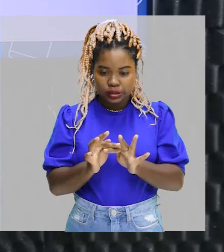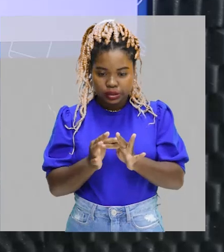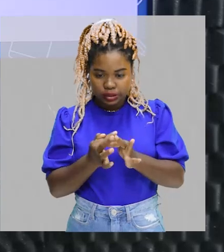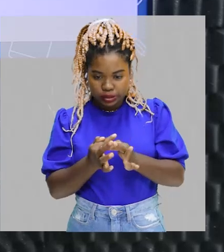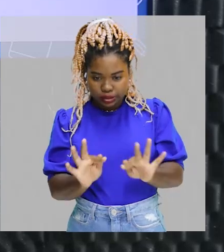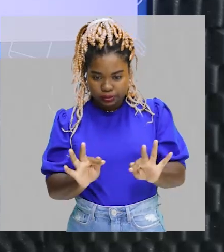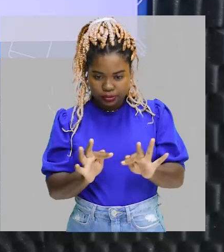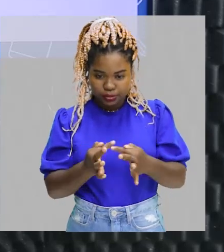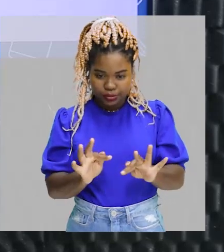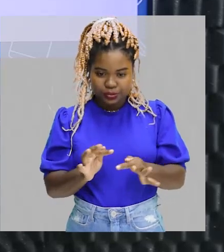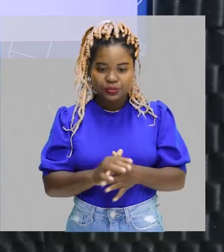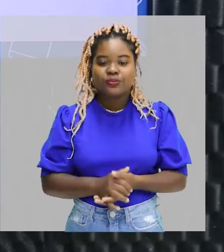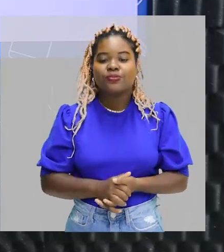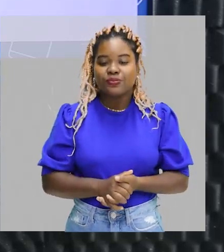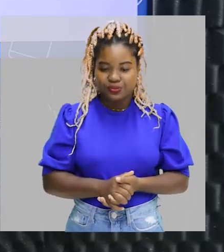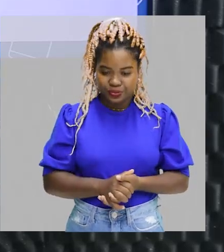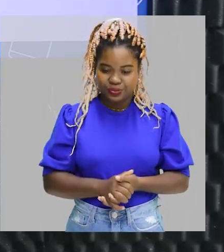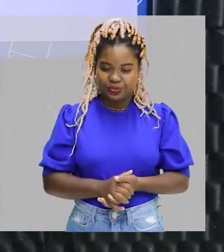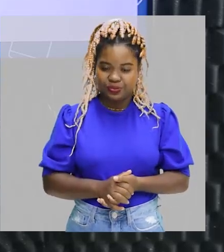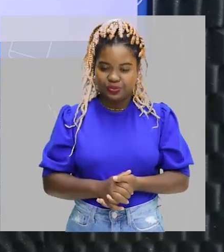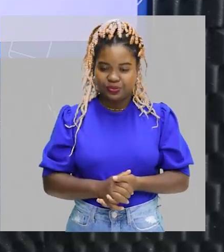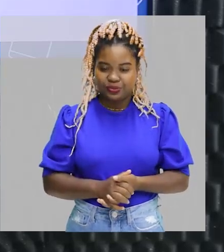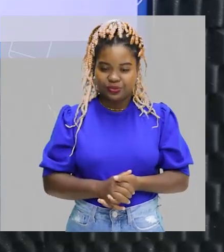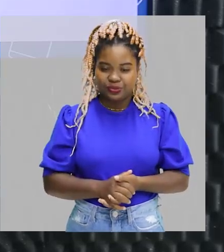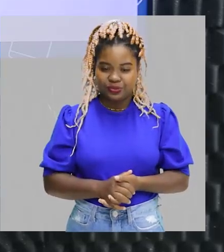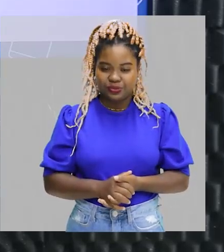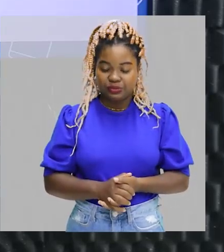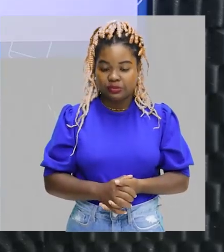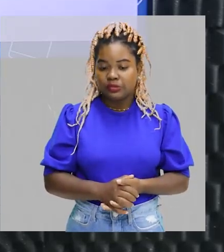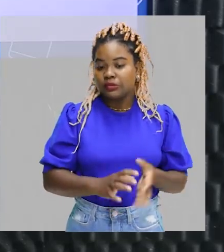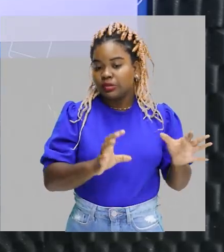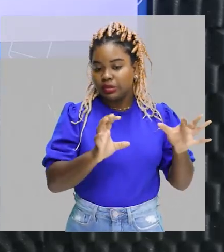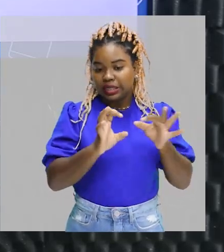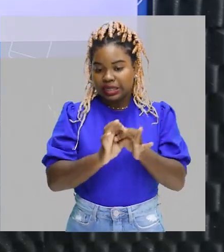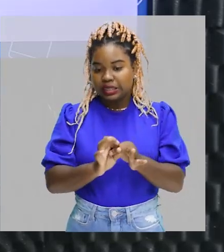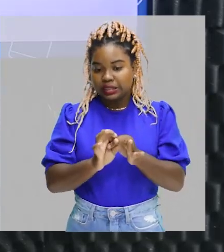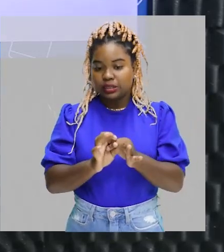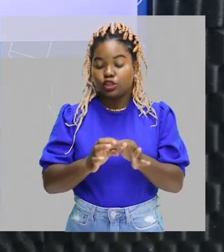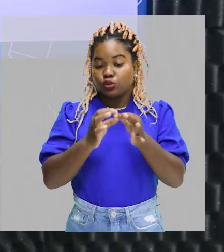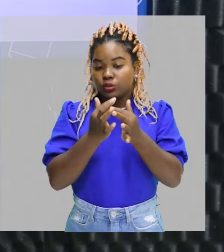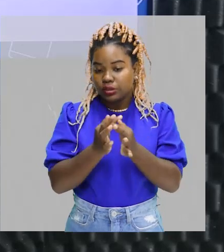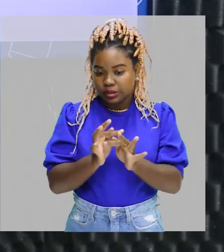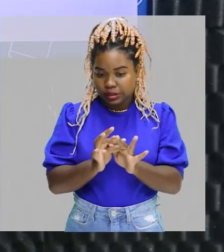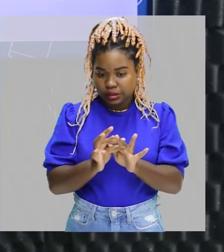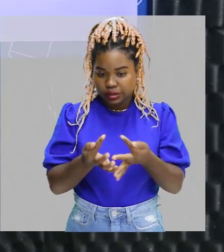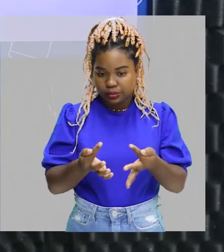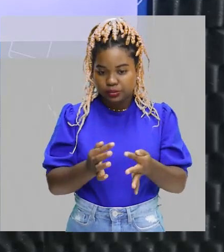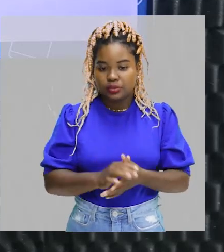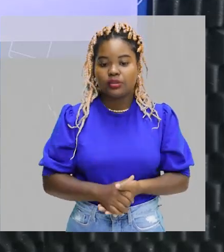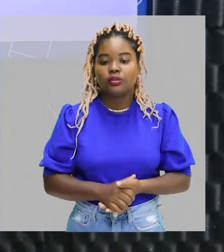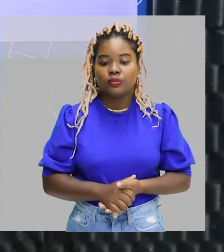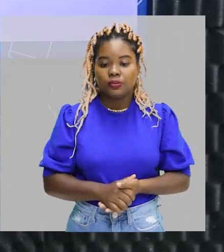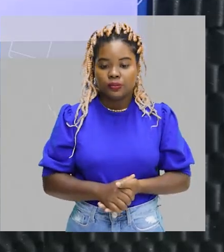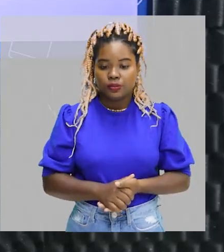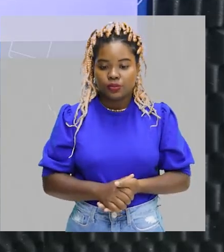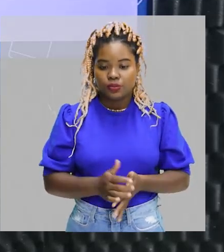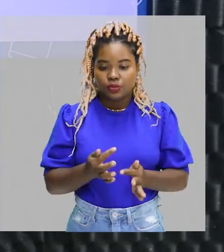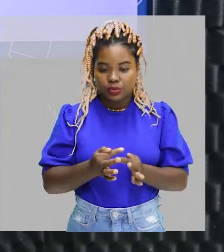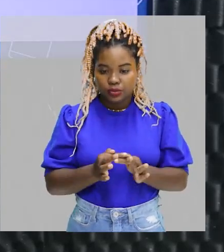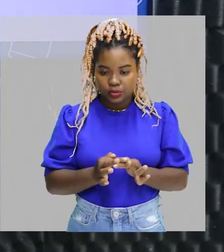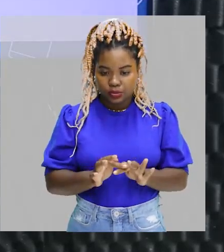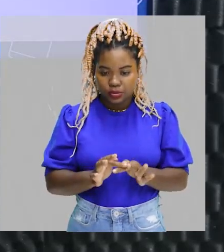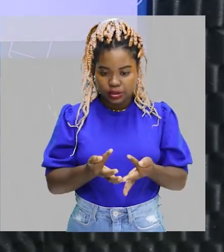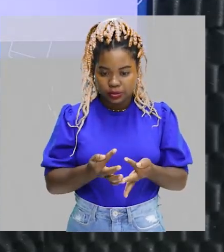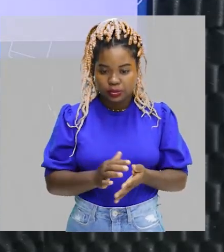simples. Cadeia aberta. Com somente ligações simples, nós temos um alcano, turma. O